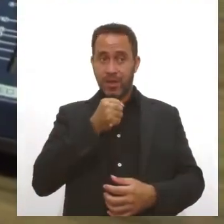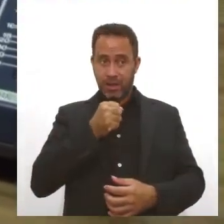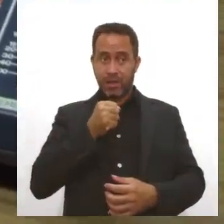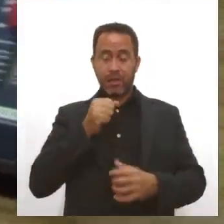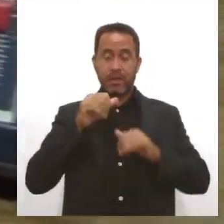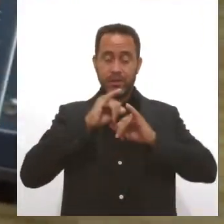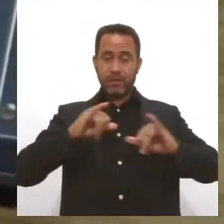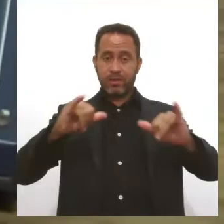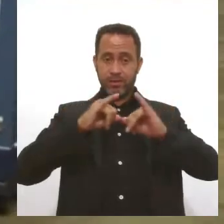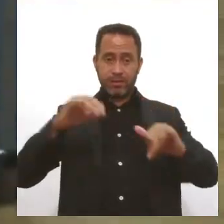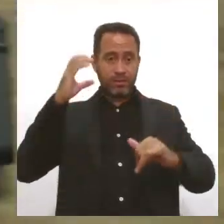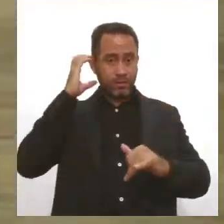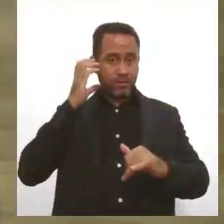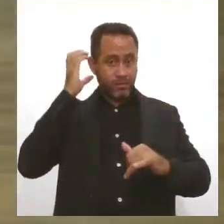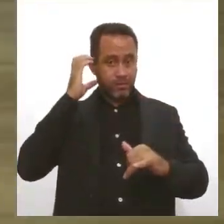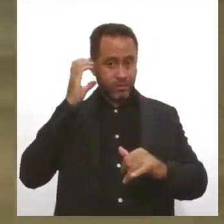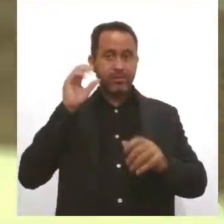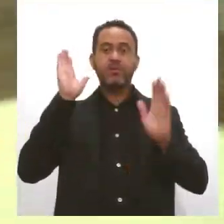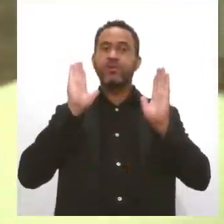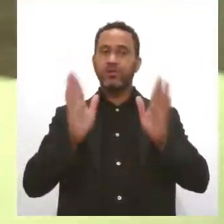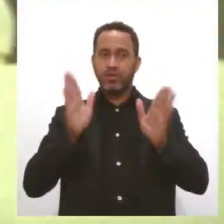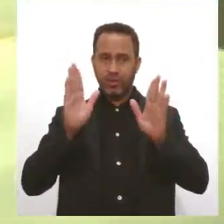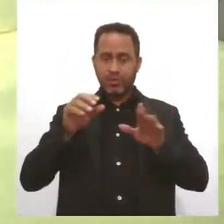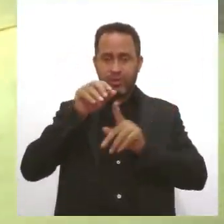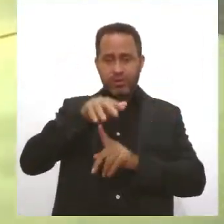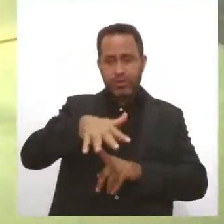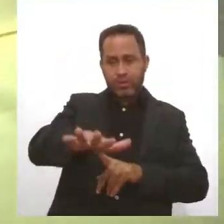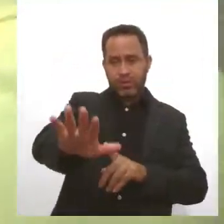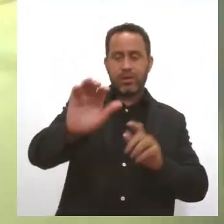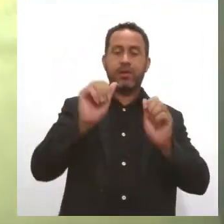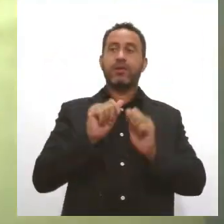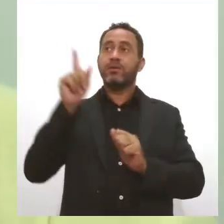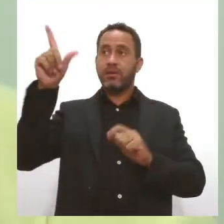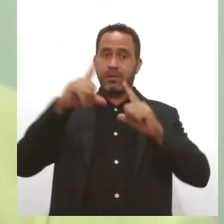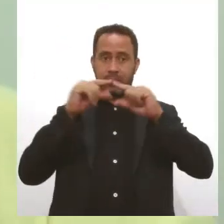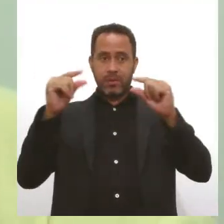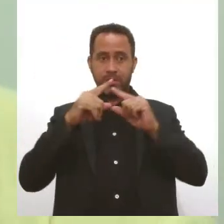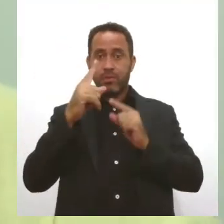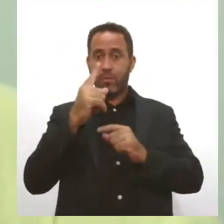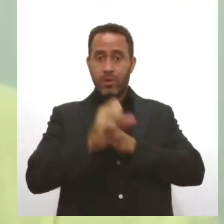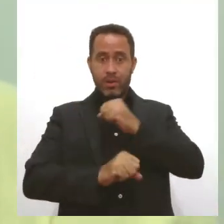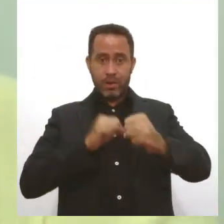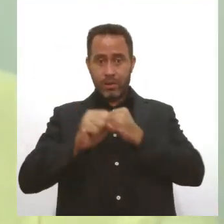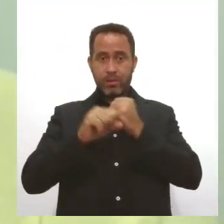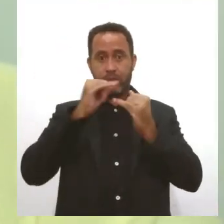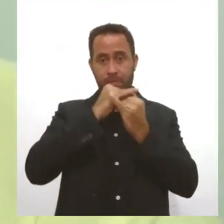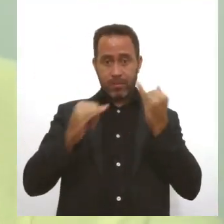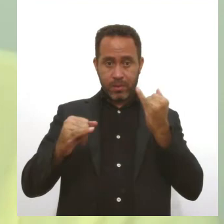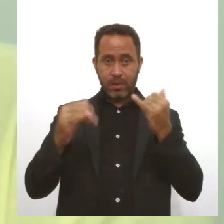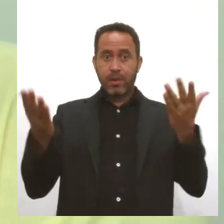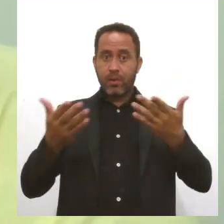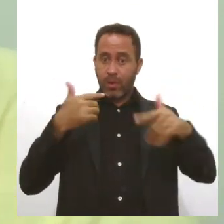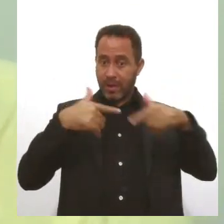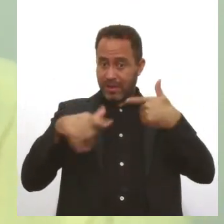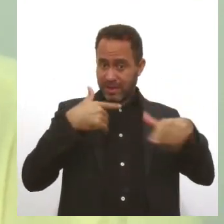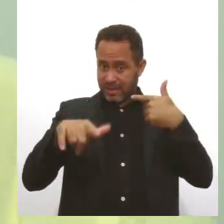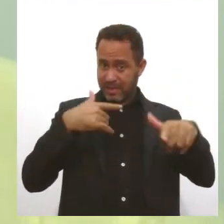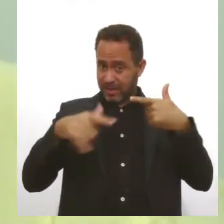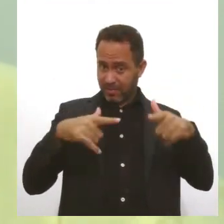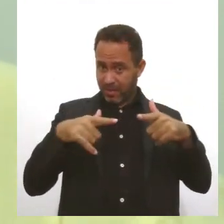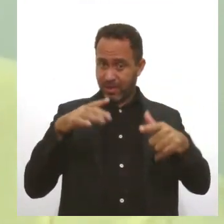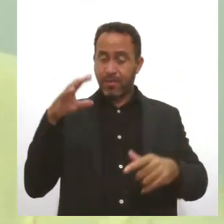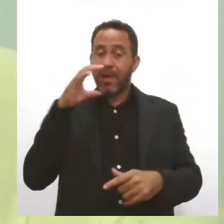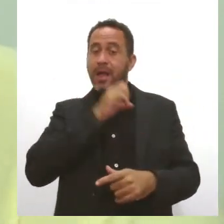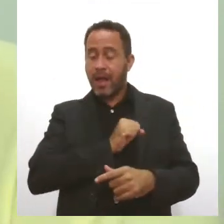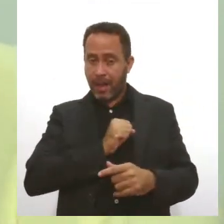transmitindo a programação da Rádio Senado há cerca de um ano e meio. Agora a missão é trabalhar para, em breve,